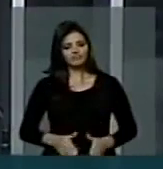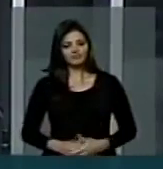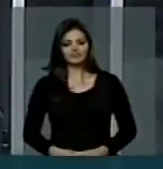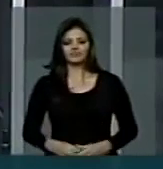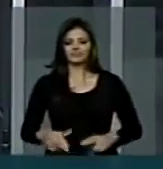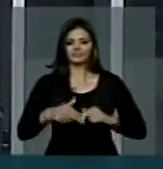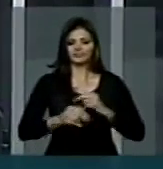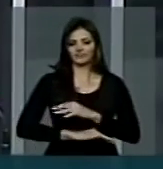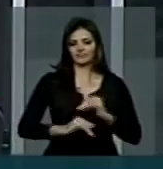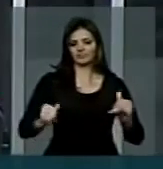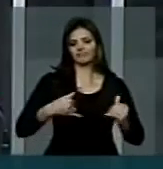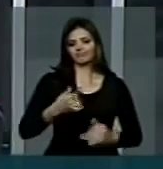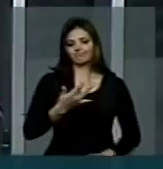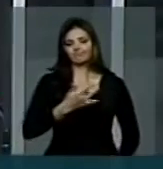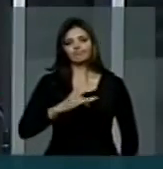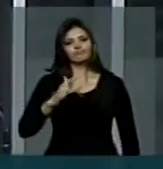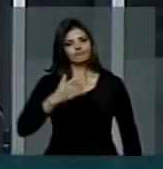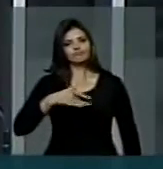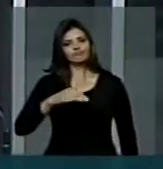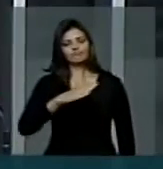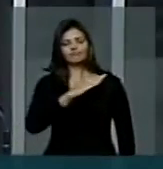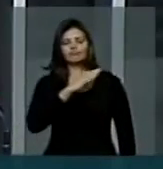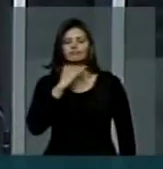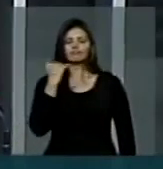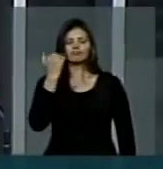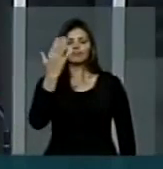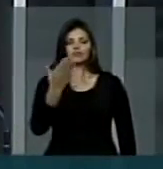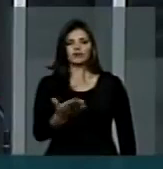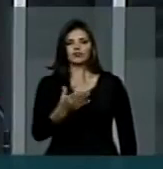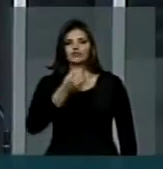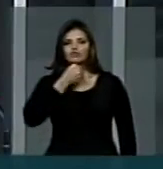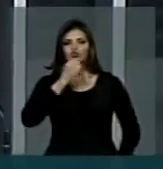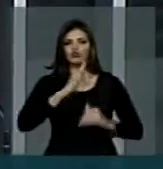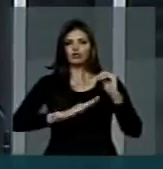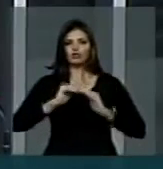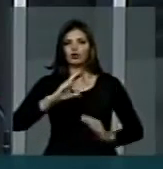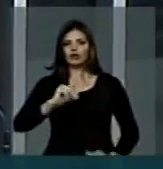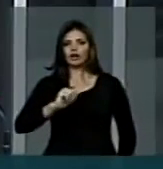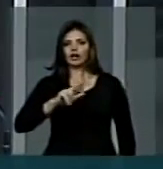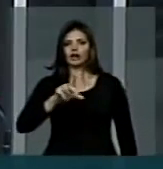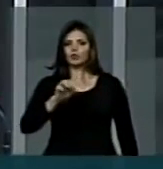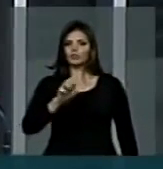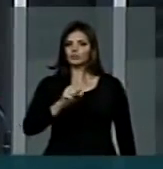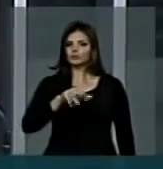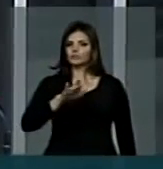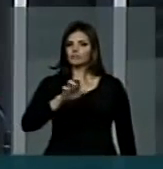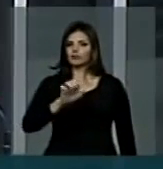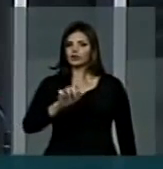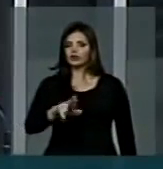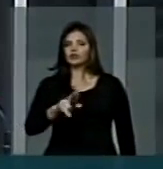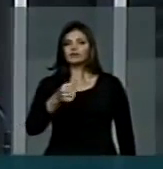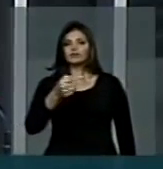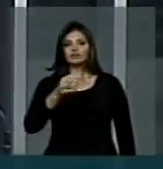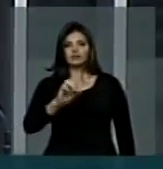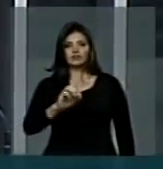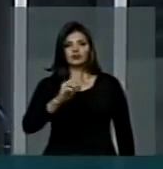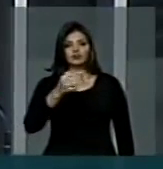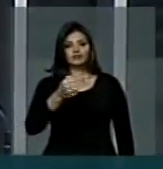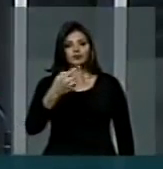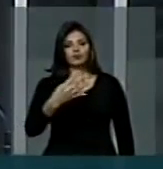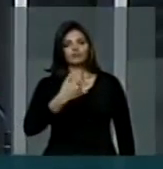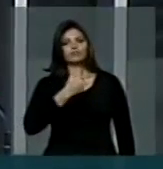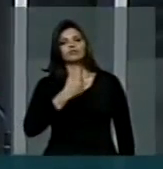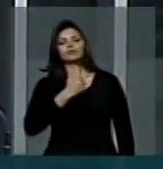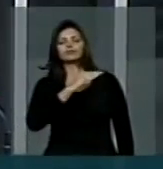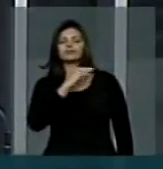nós registramos com muito pesar o falecimento do jornalista Carlos Miller, com 74 anos de